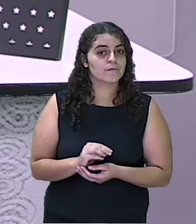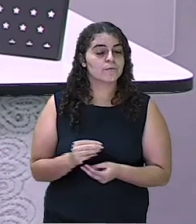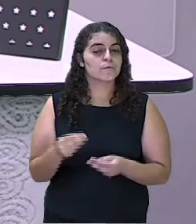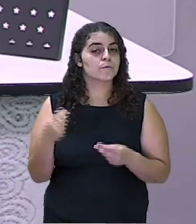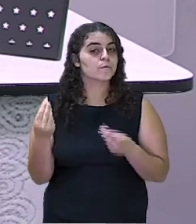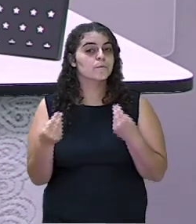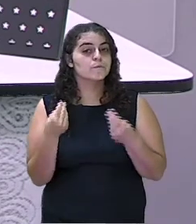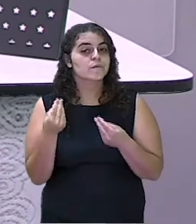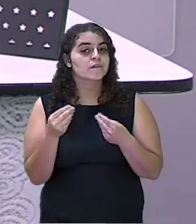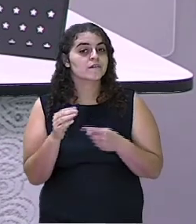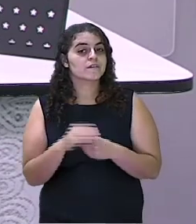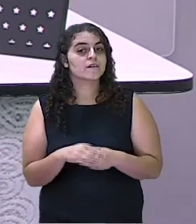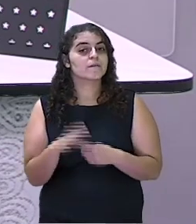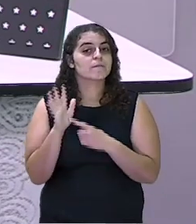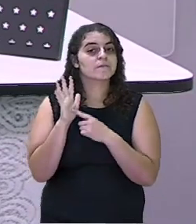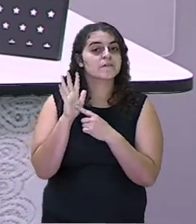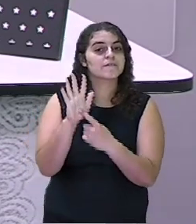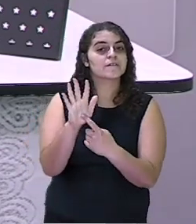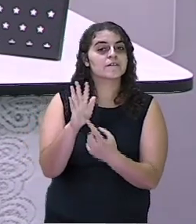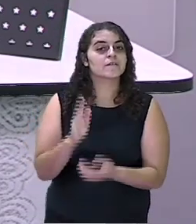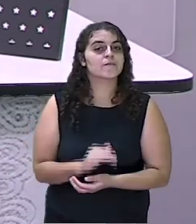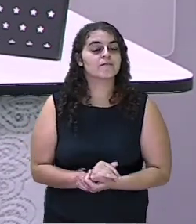que diz o envelope de número 4?